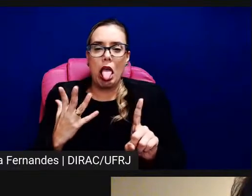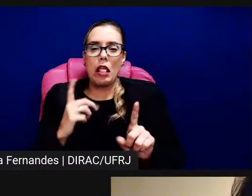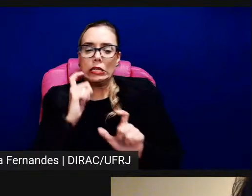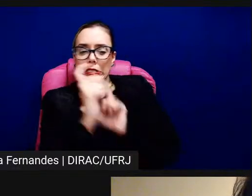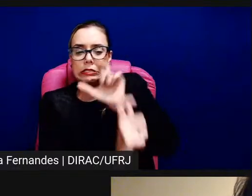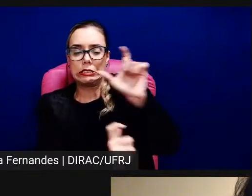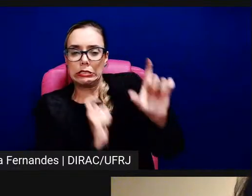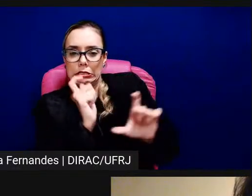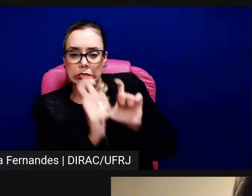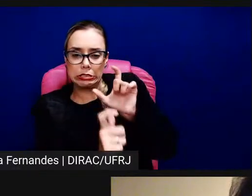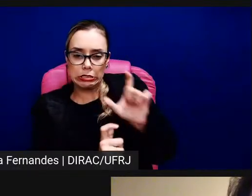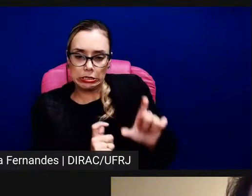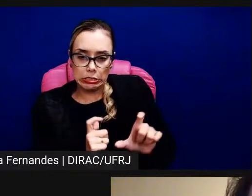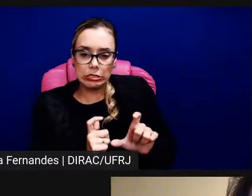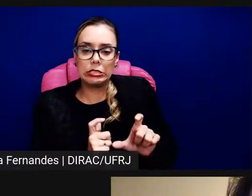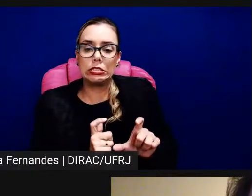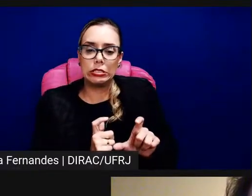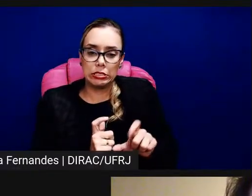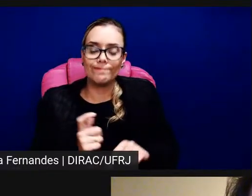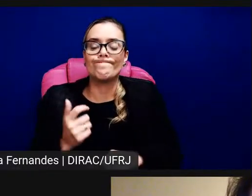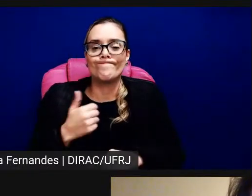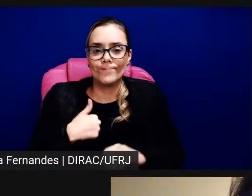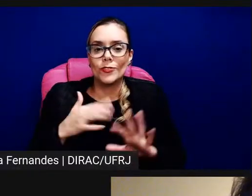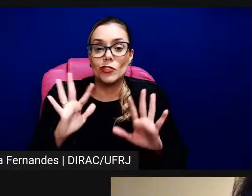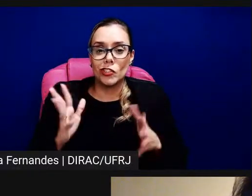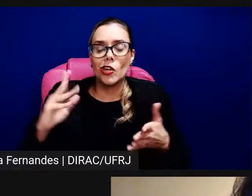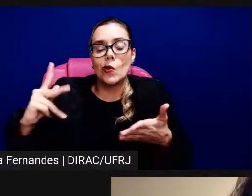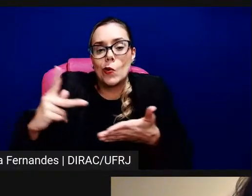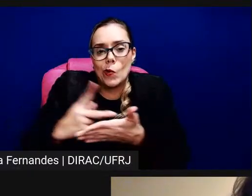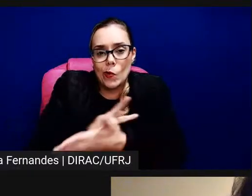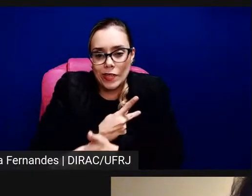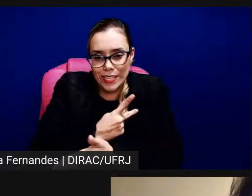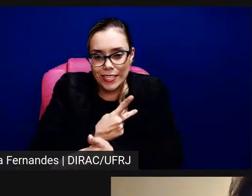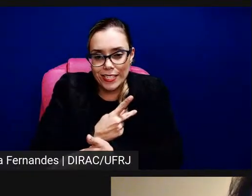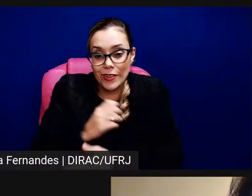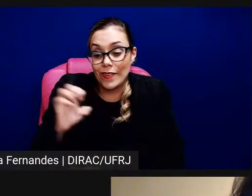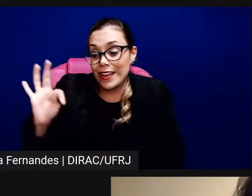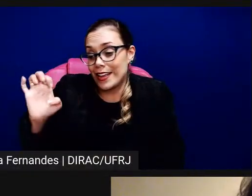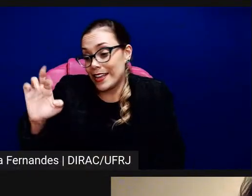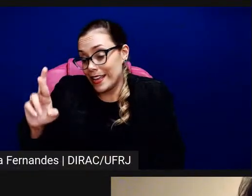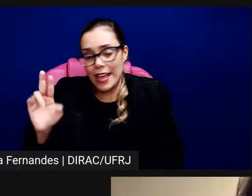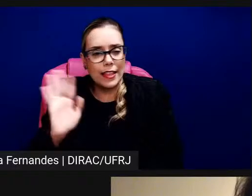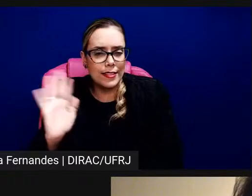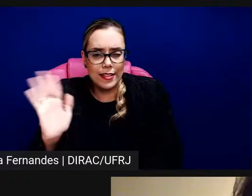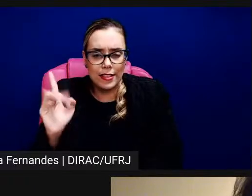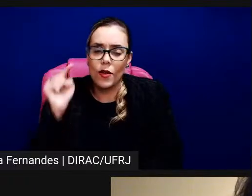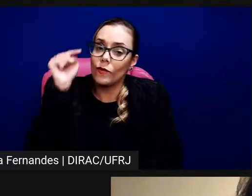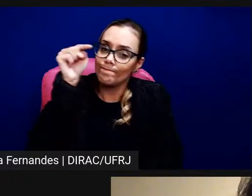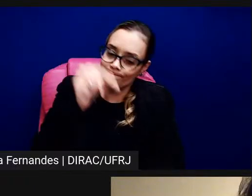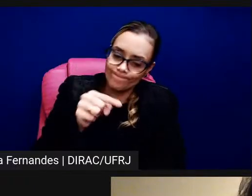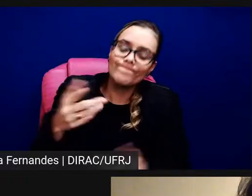ter nunca, mas no Feroz Companhia eu tive situações um pouco desconfortáveis que